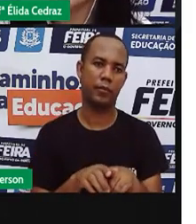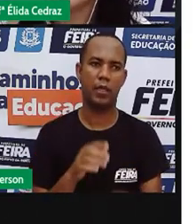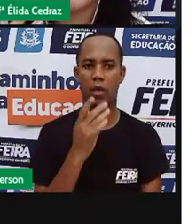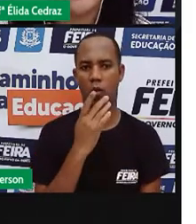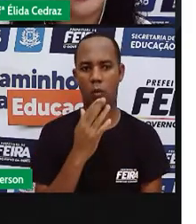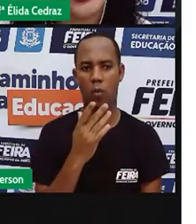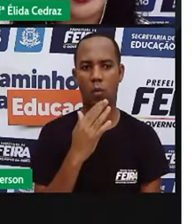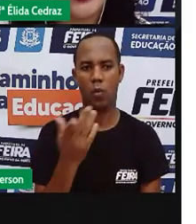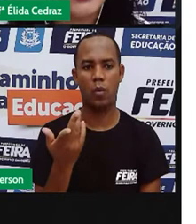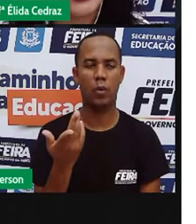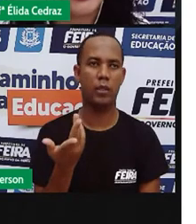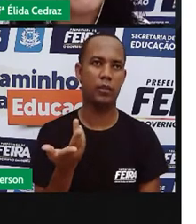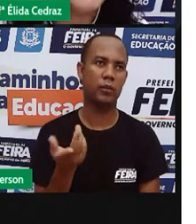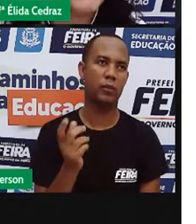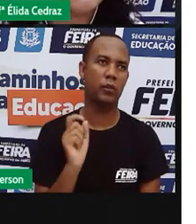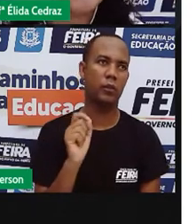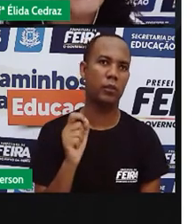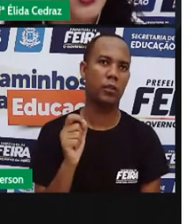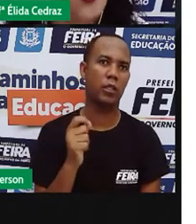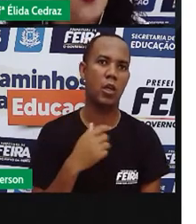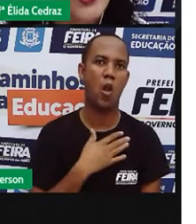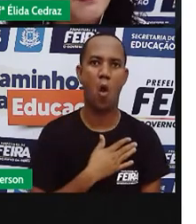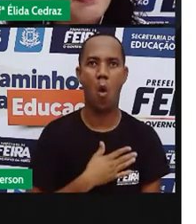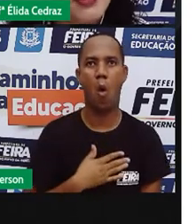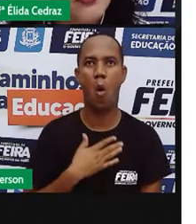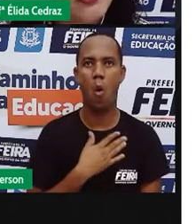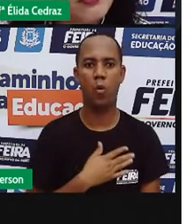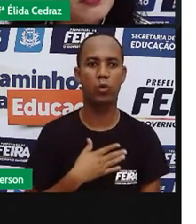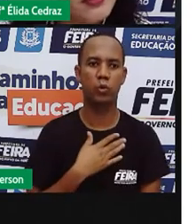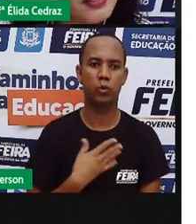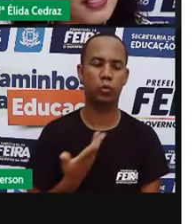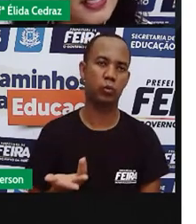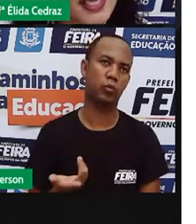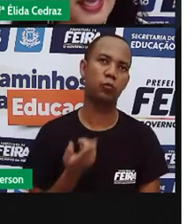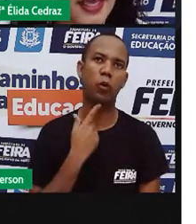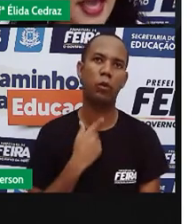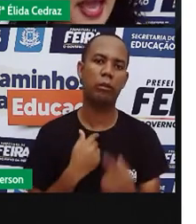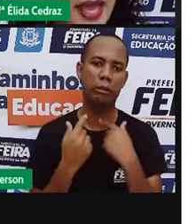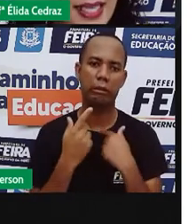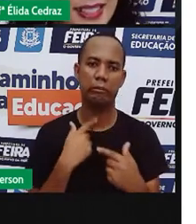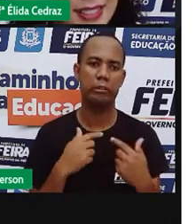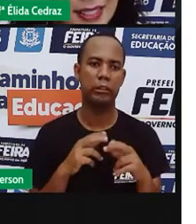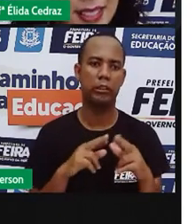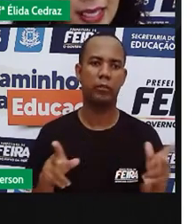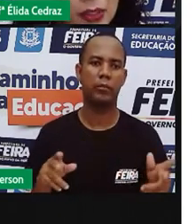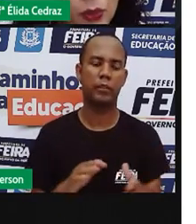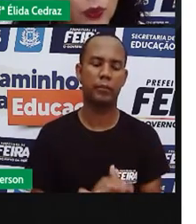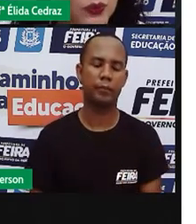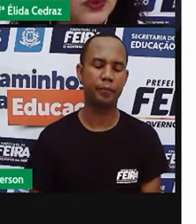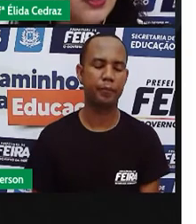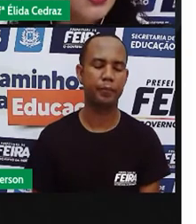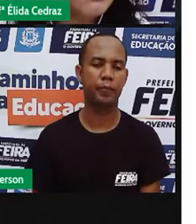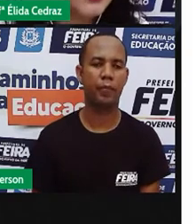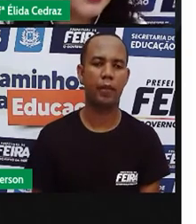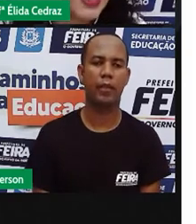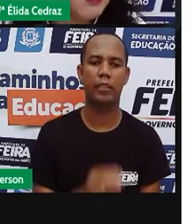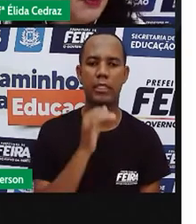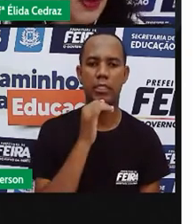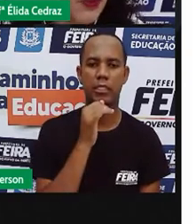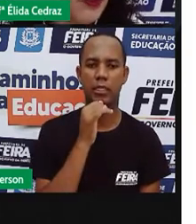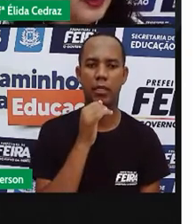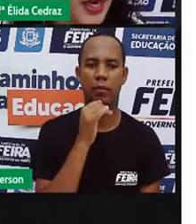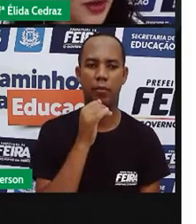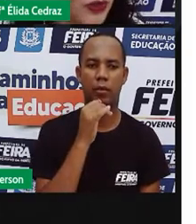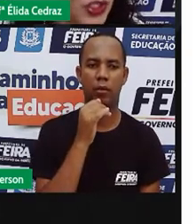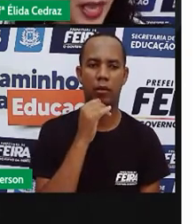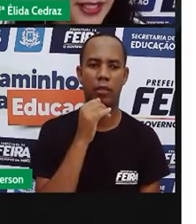nos gostos. Tipo assim. O limão, ele é azedo. Você sabe